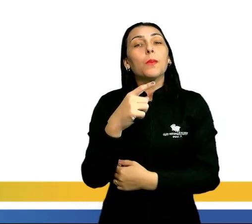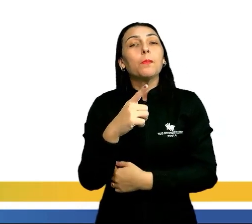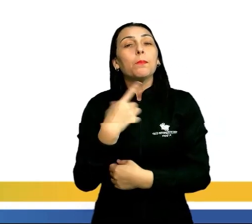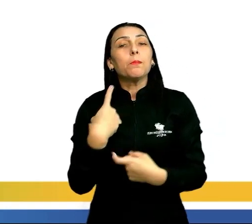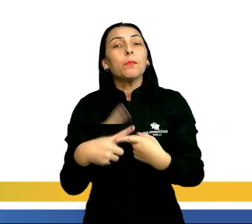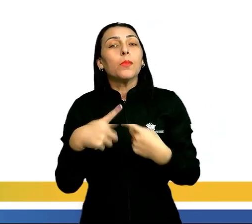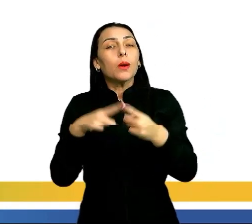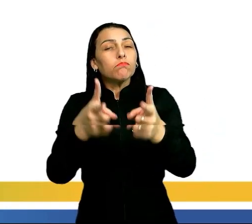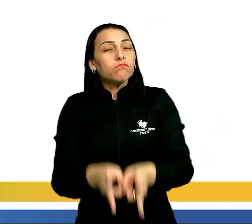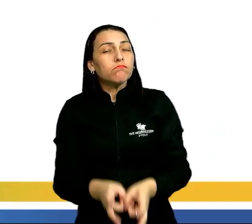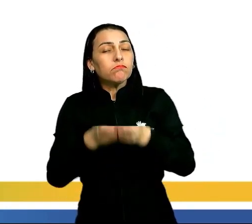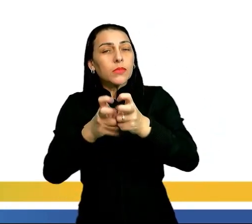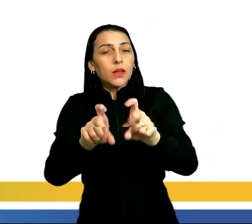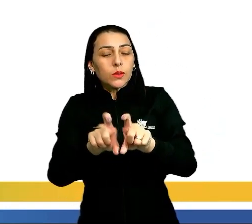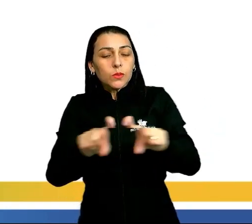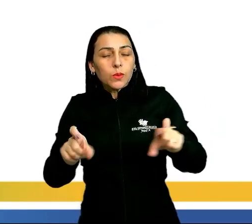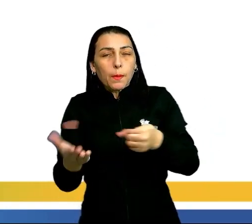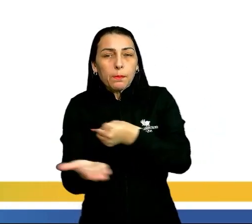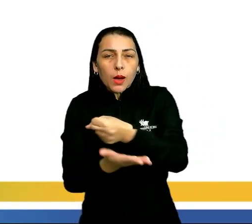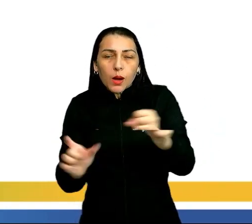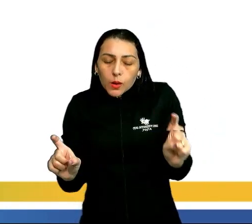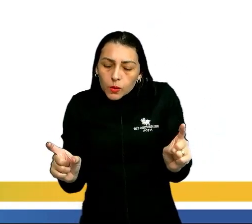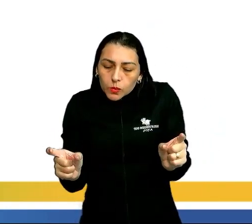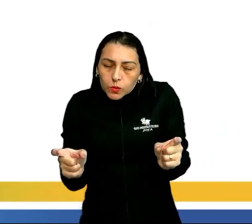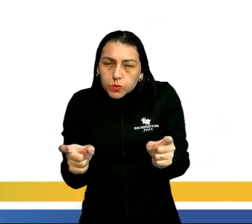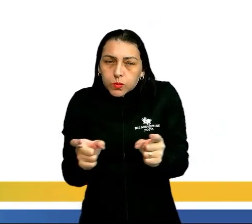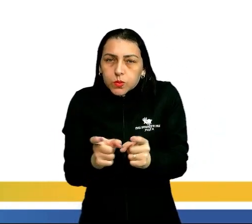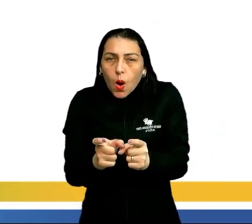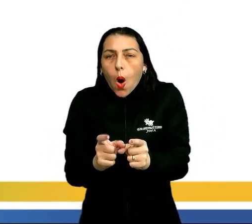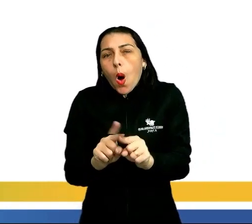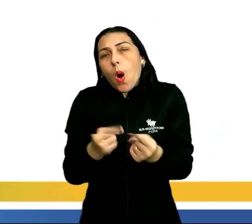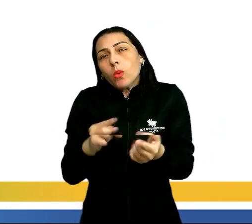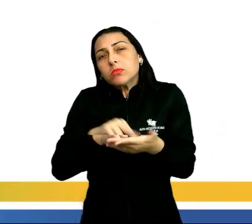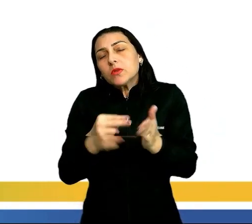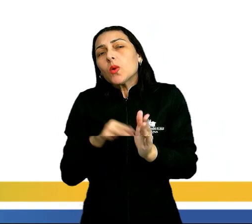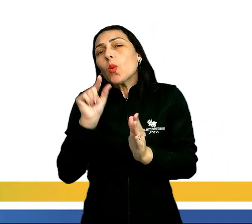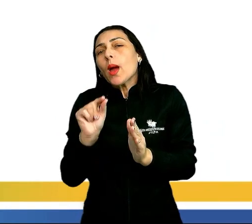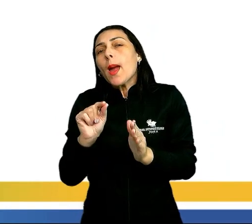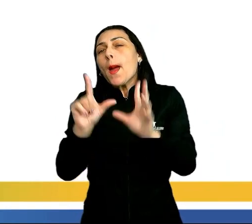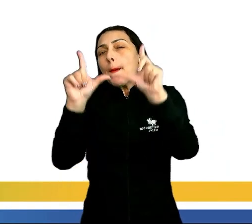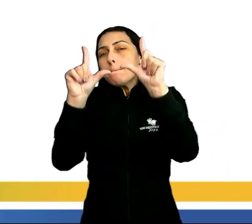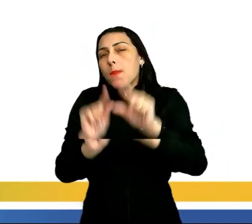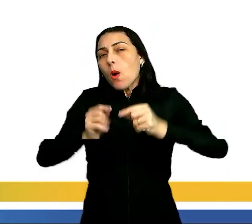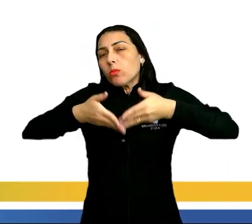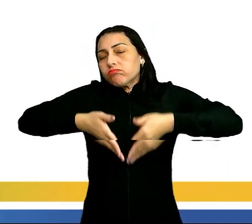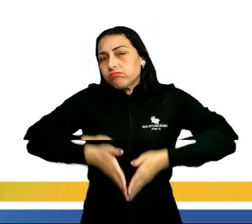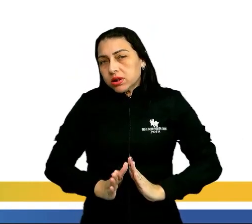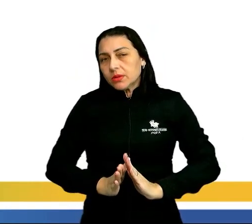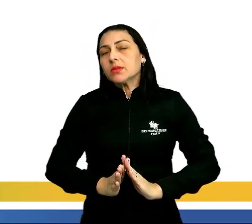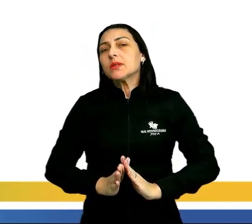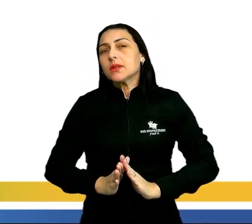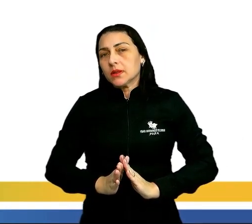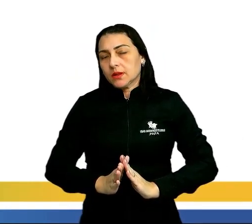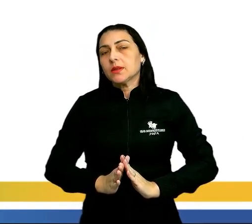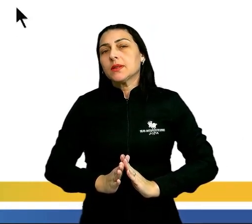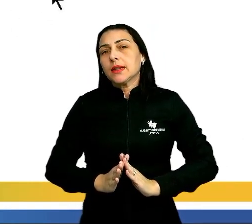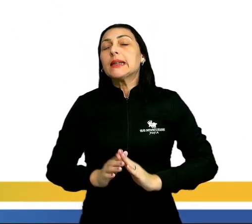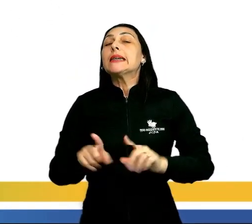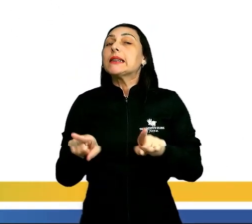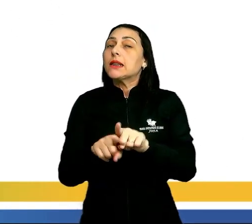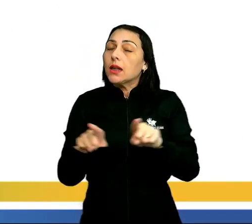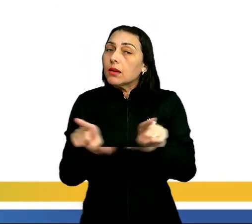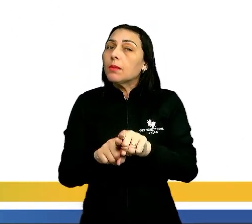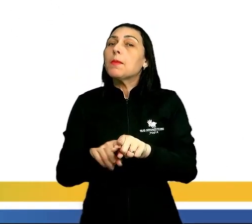percebe que a base, ela está se estreitando. A gente percebe também maior acesso a recursos hospitalares e